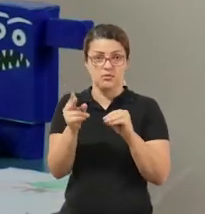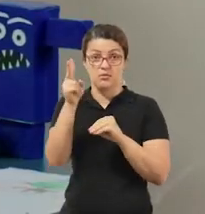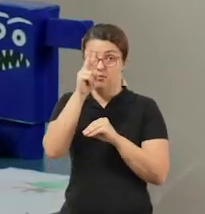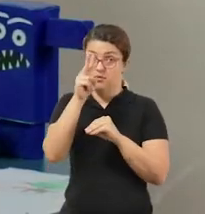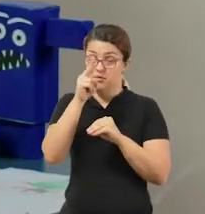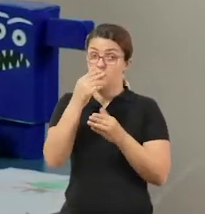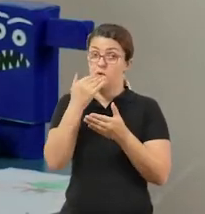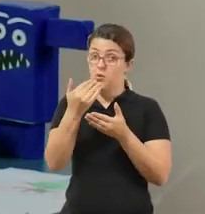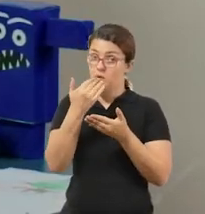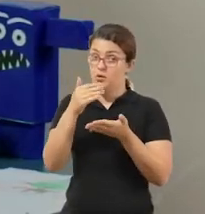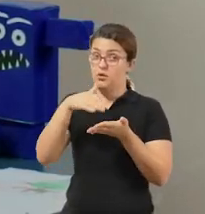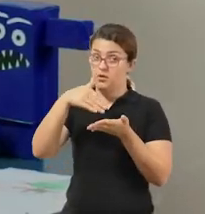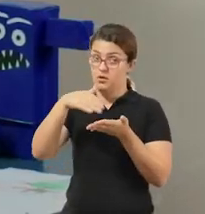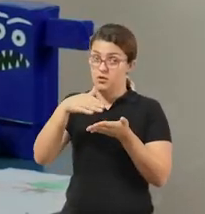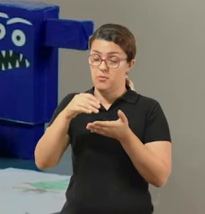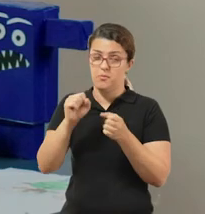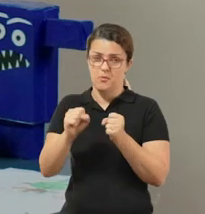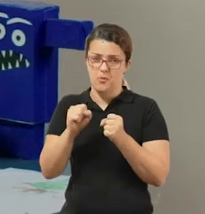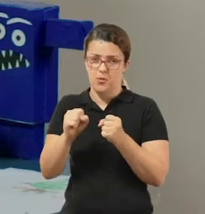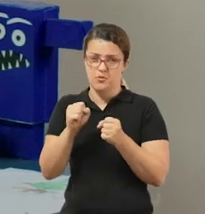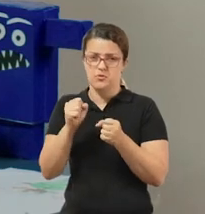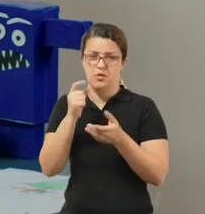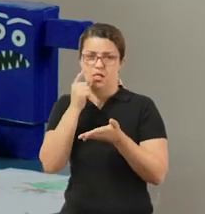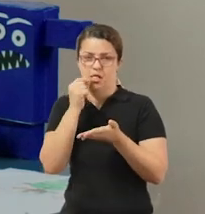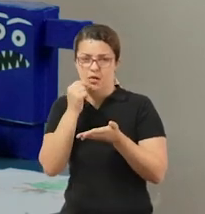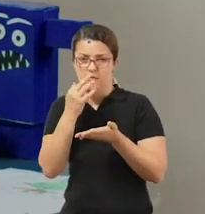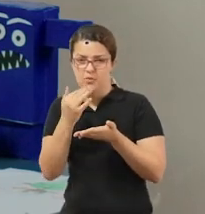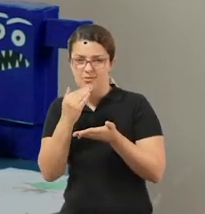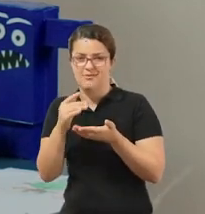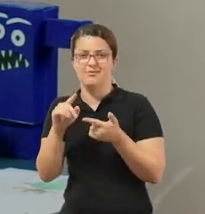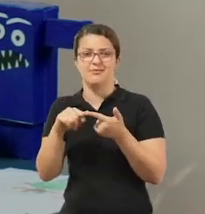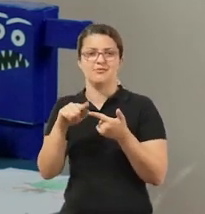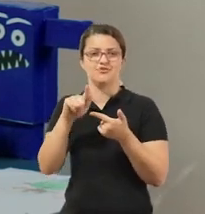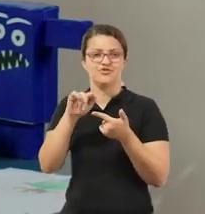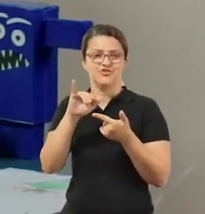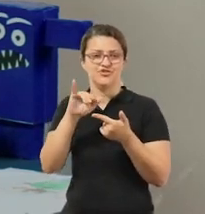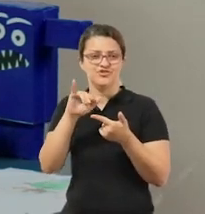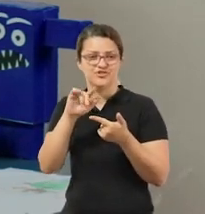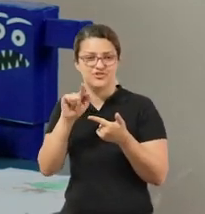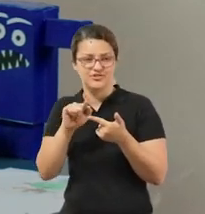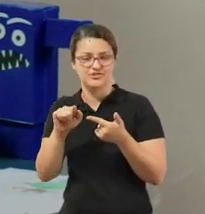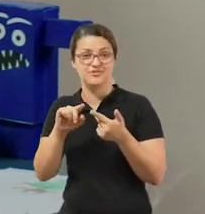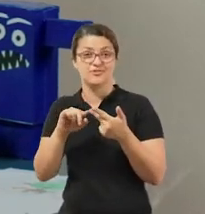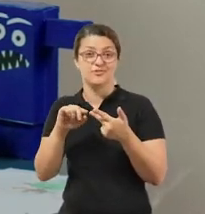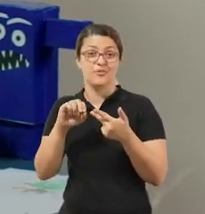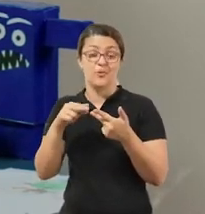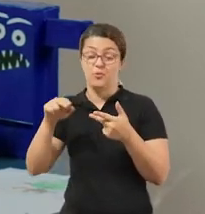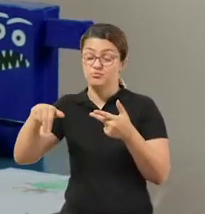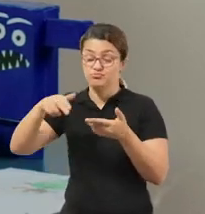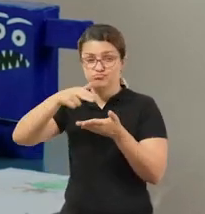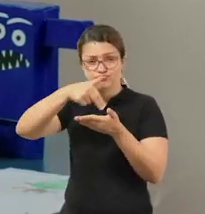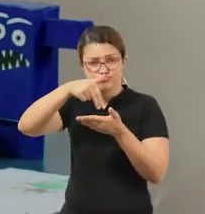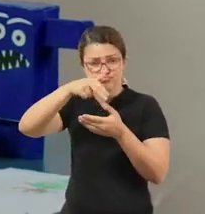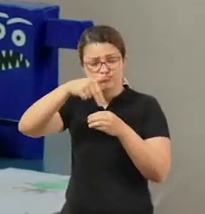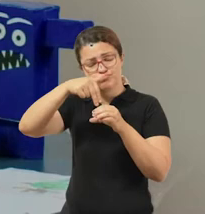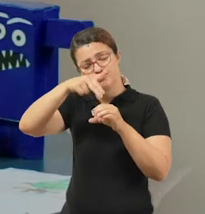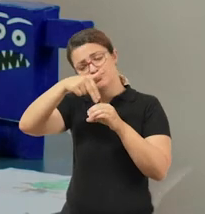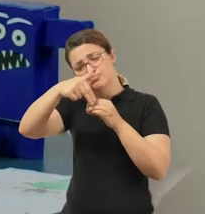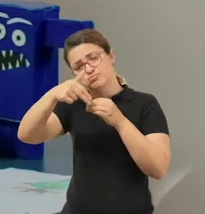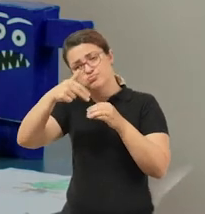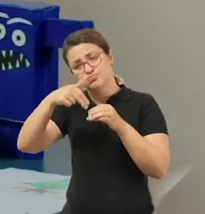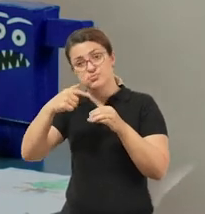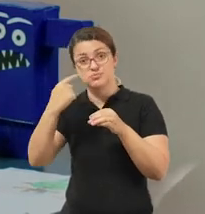pintar ou de tinta, ou de giz, ou até mesmo de lápis, tá? E aí, a carinha deles